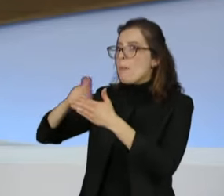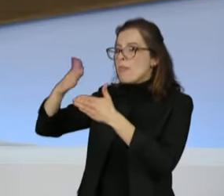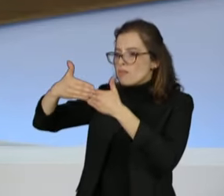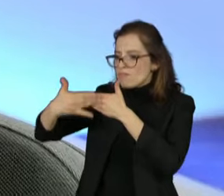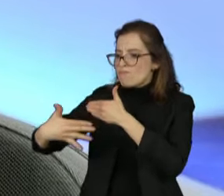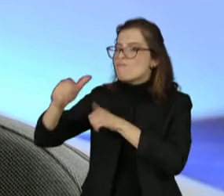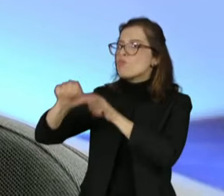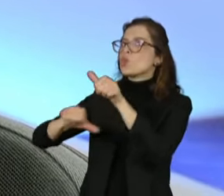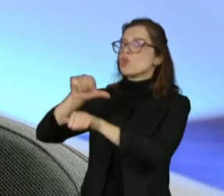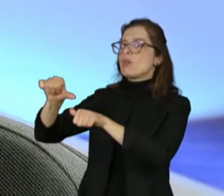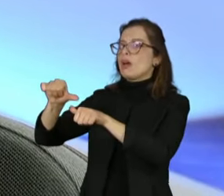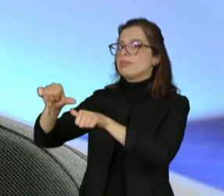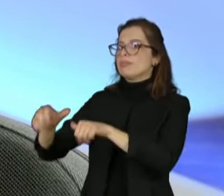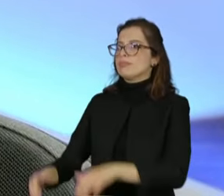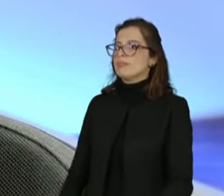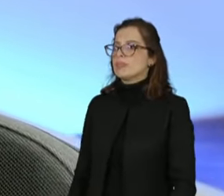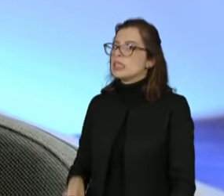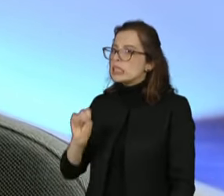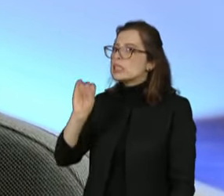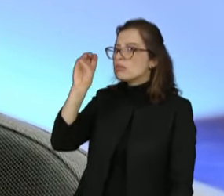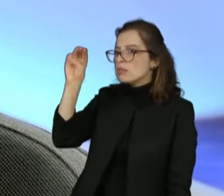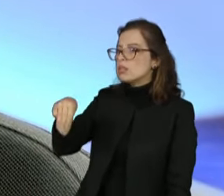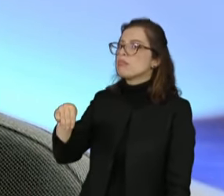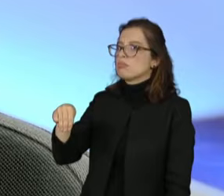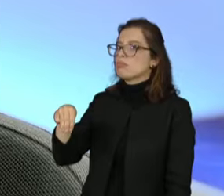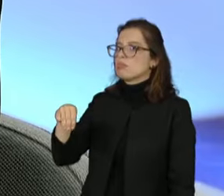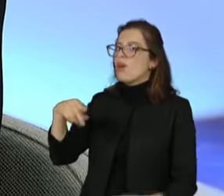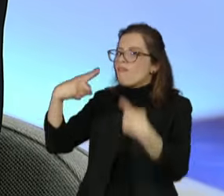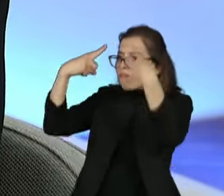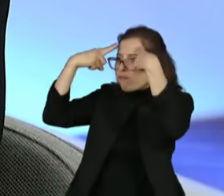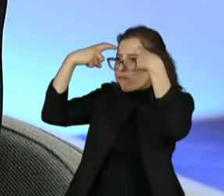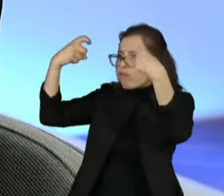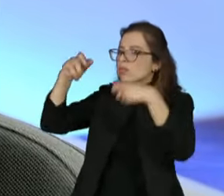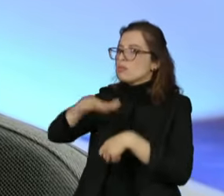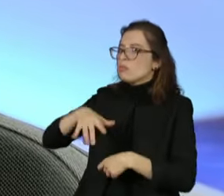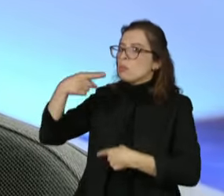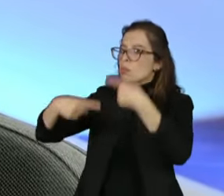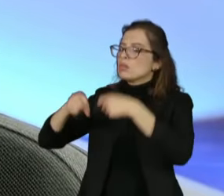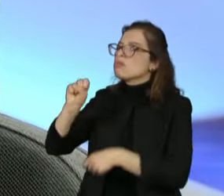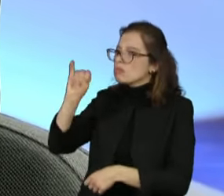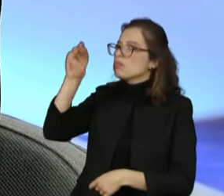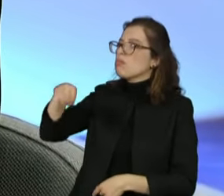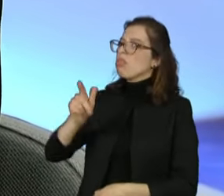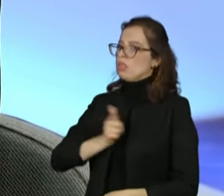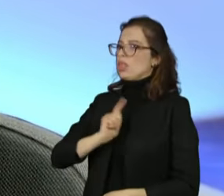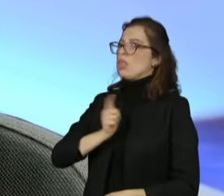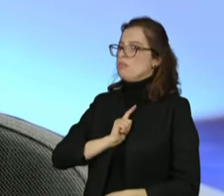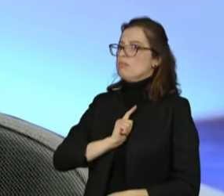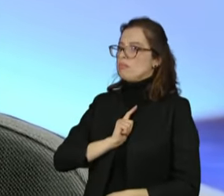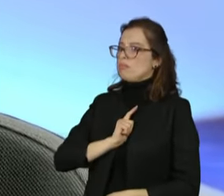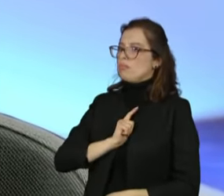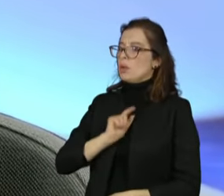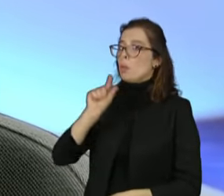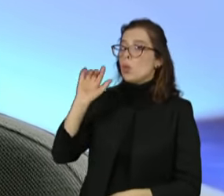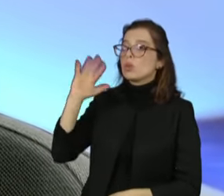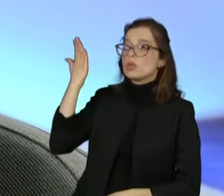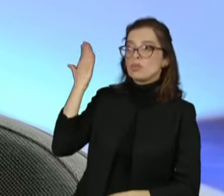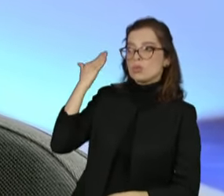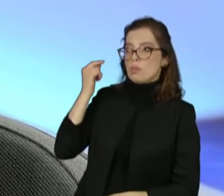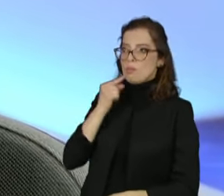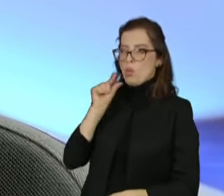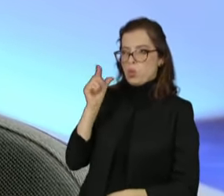recebi mais de uma vez violência política, agora recentemente mesmo, nas redes sociais, através